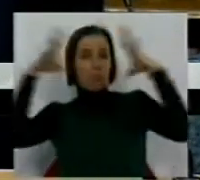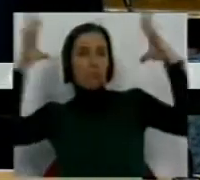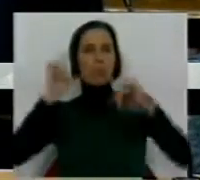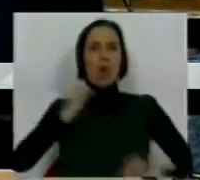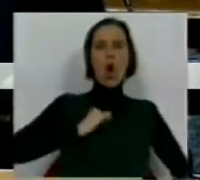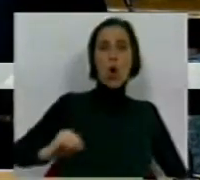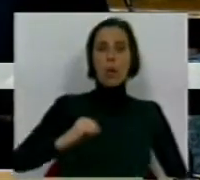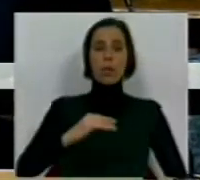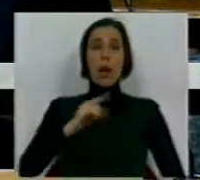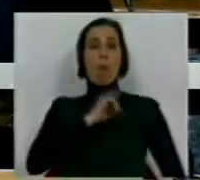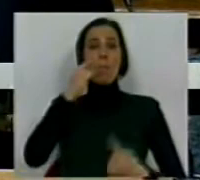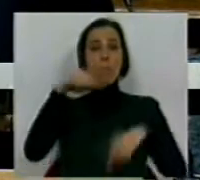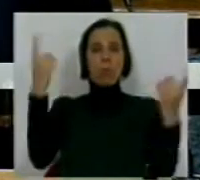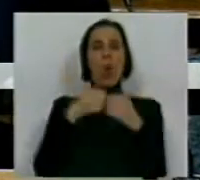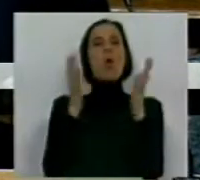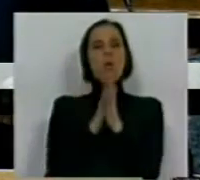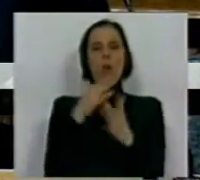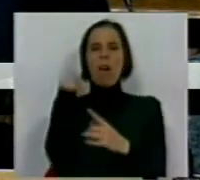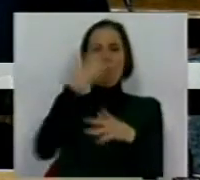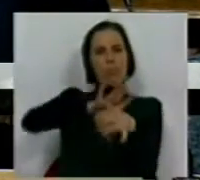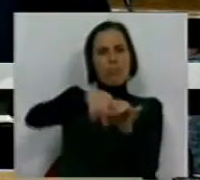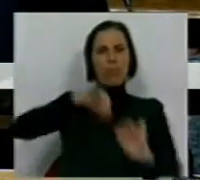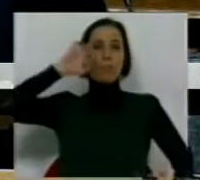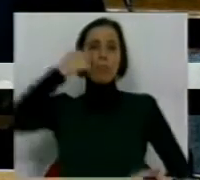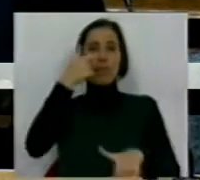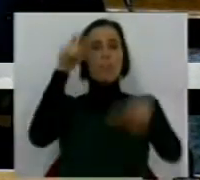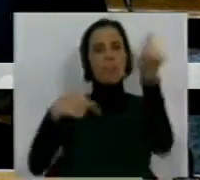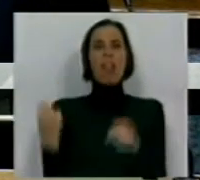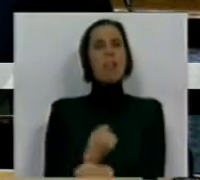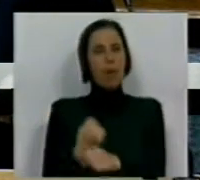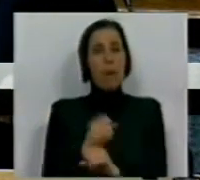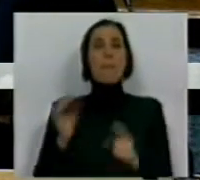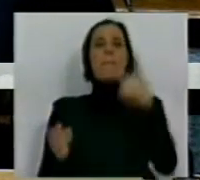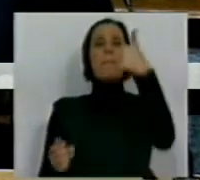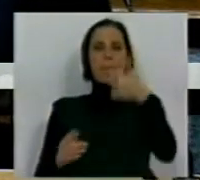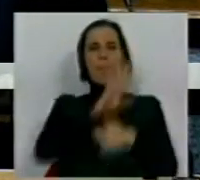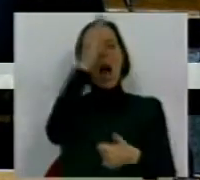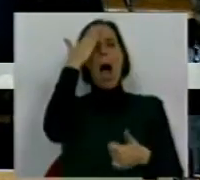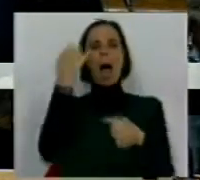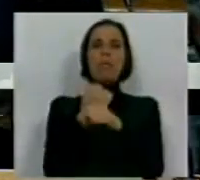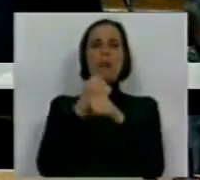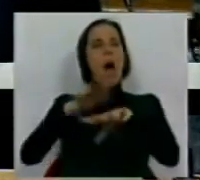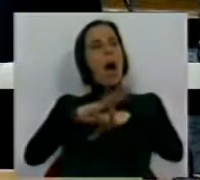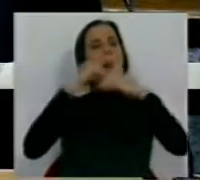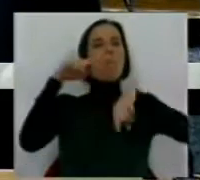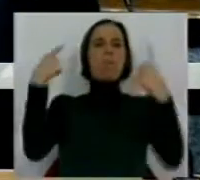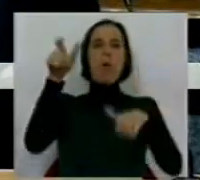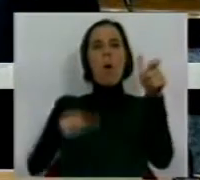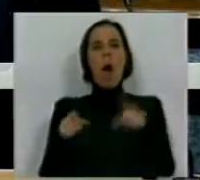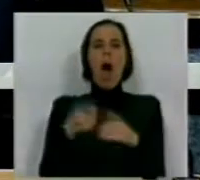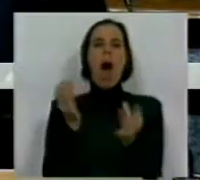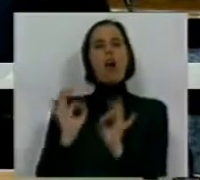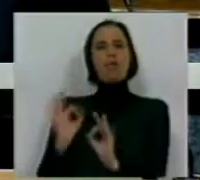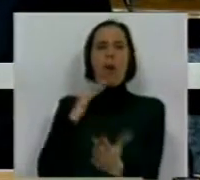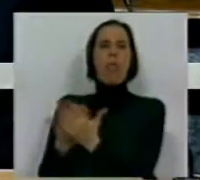contra o setor público, tudo serve para denegrir e atacar os seus trabalhadores. Primeiro veio a ideia que os trabalhadores da administração pública eram os